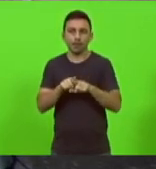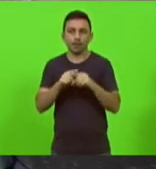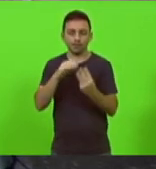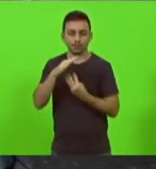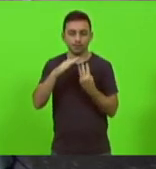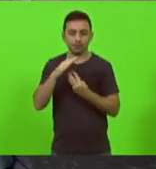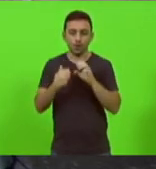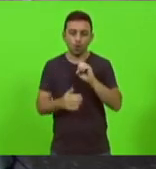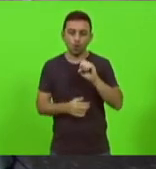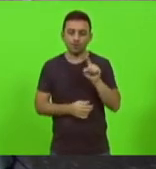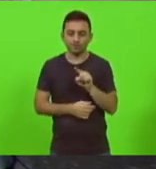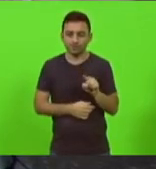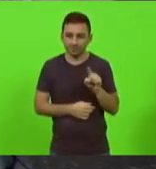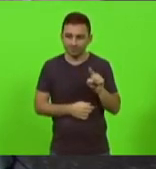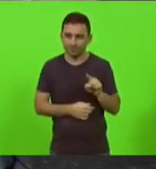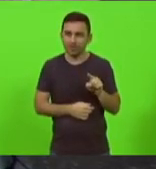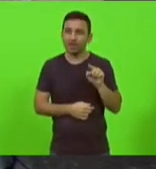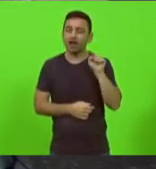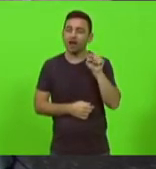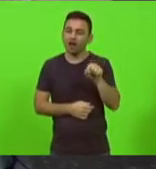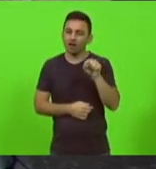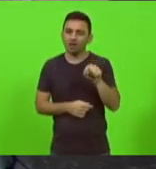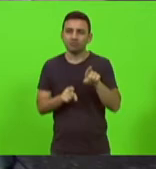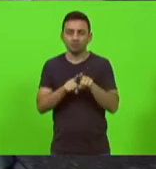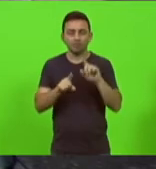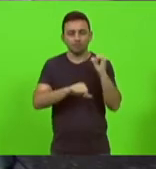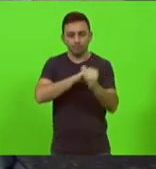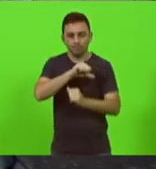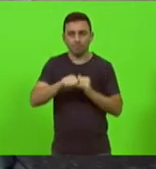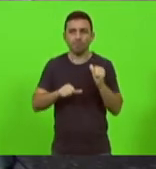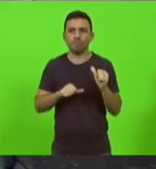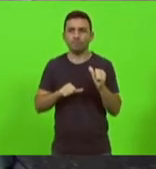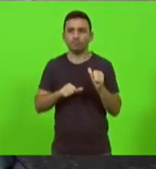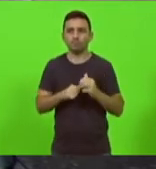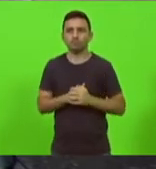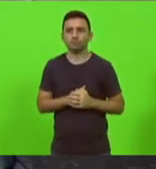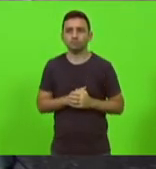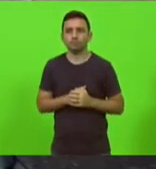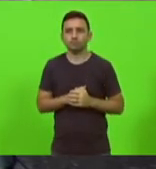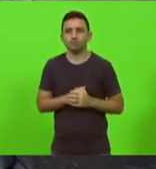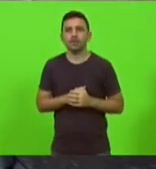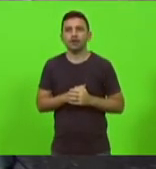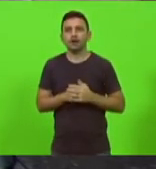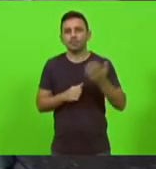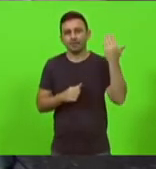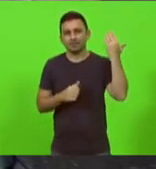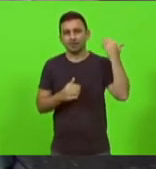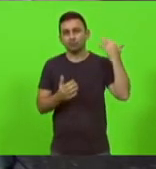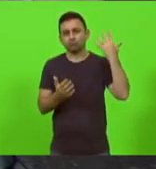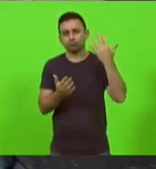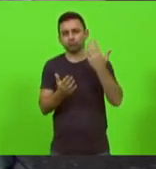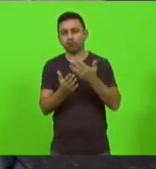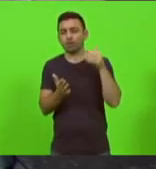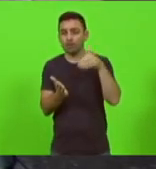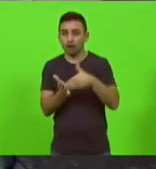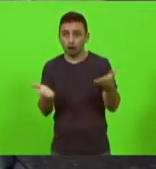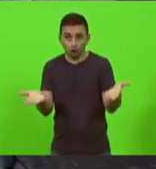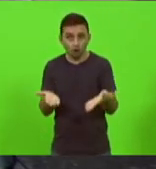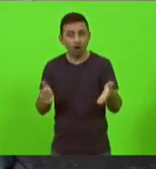então trocar de base e de lá para cá foi denúncia atrás de denúncia